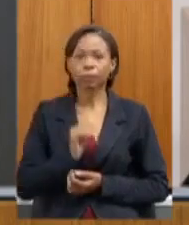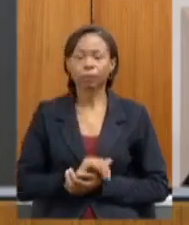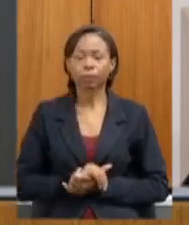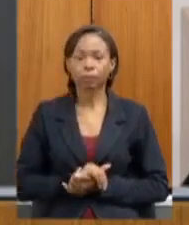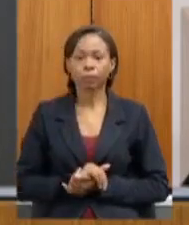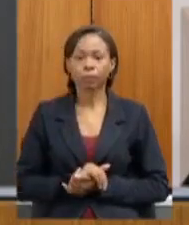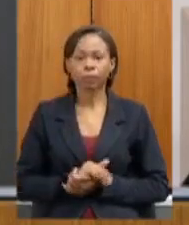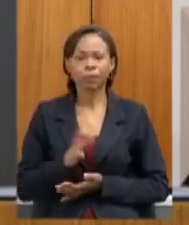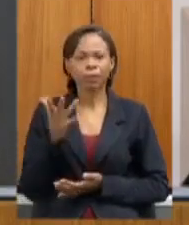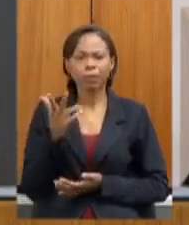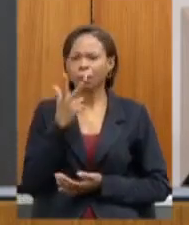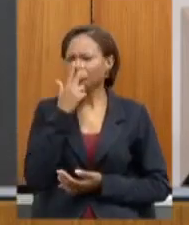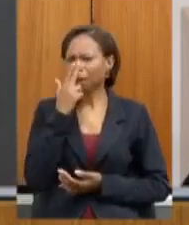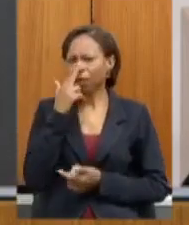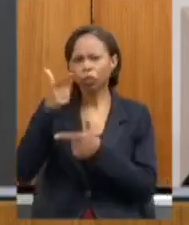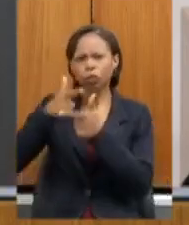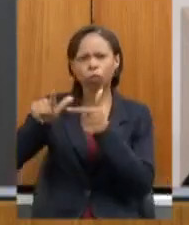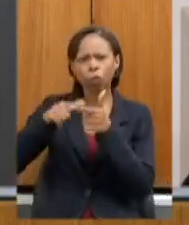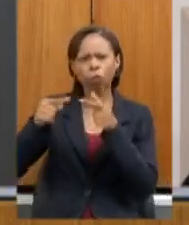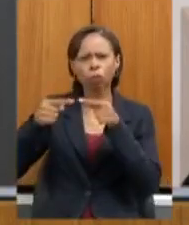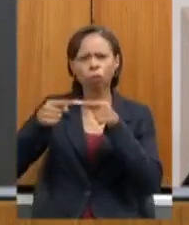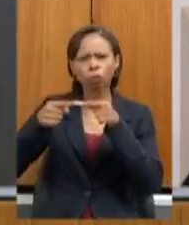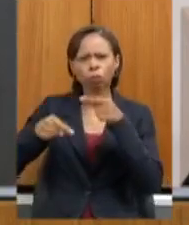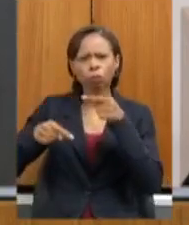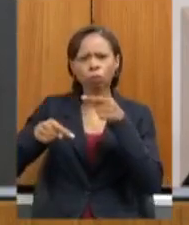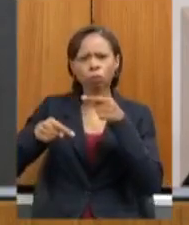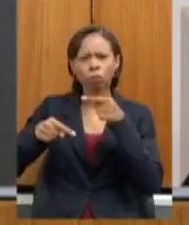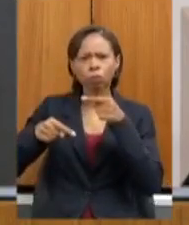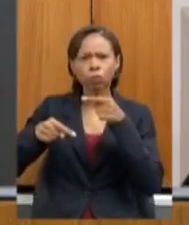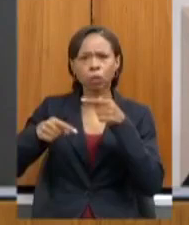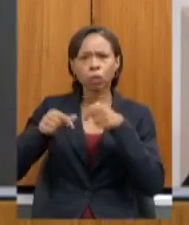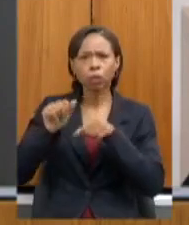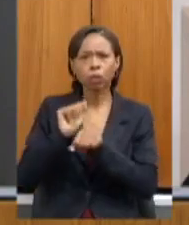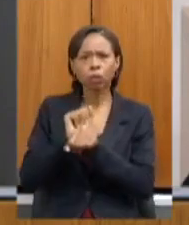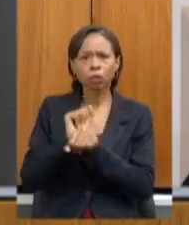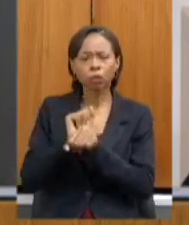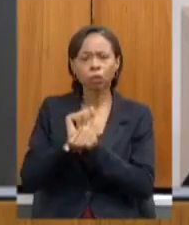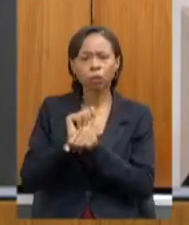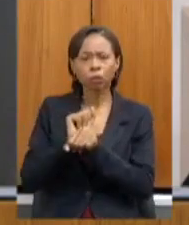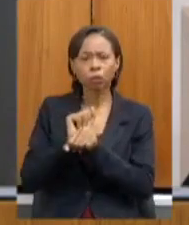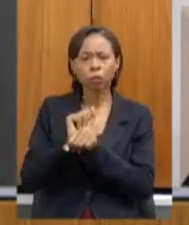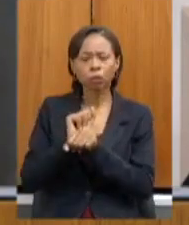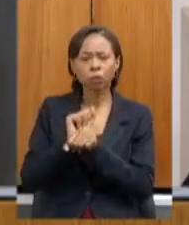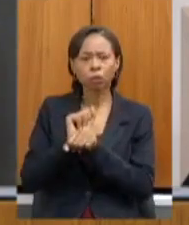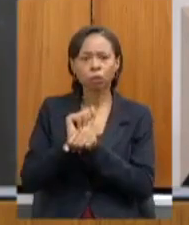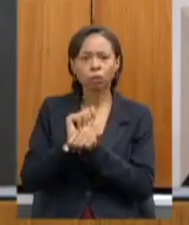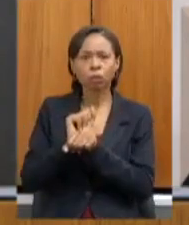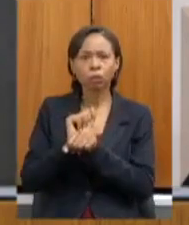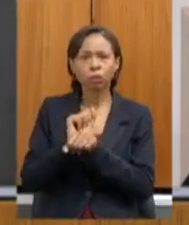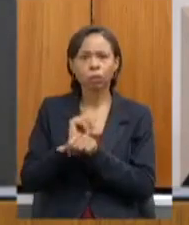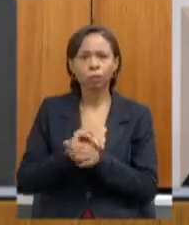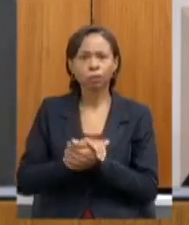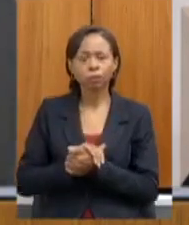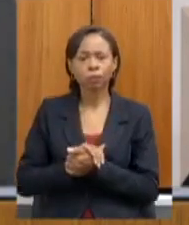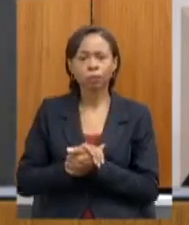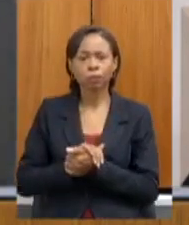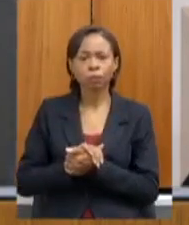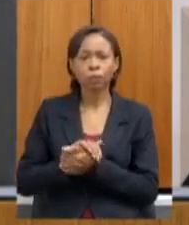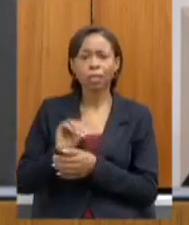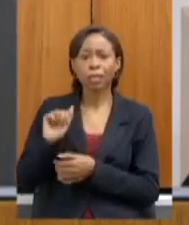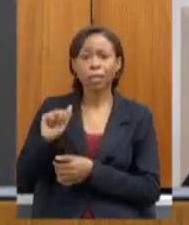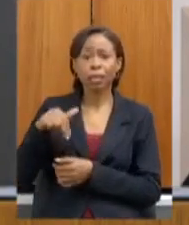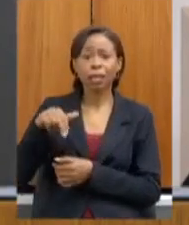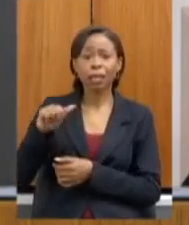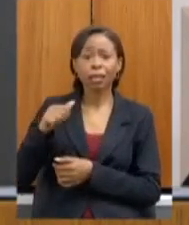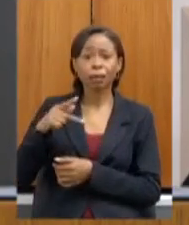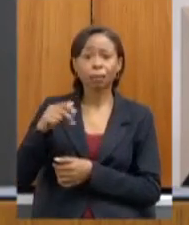acho que nós estamos com um problema de conexão eu vou aguardar alguns segundos uma série de problemas deputada Ana Paula muito